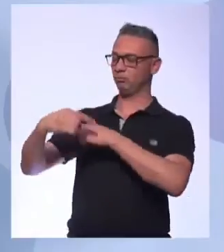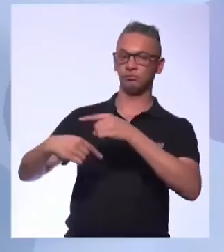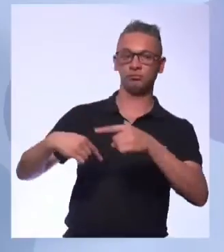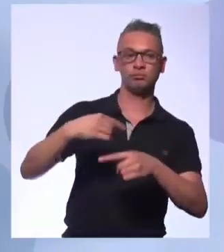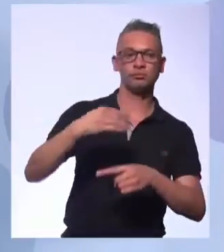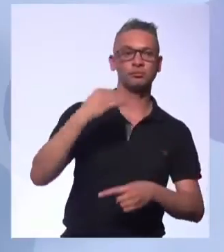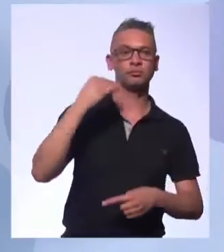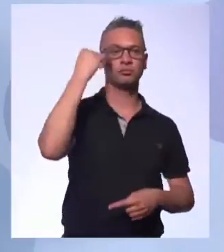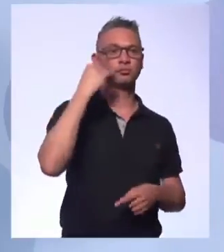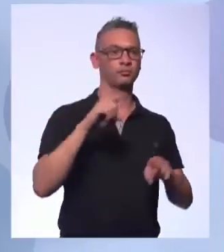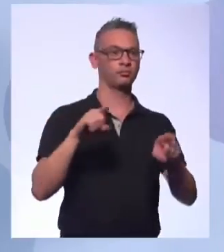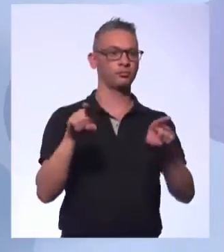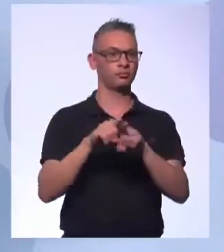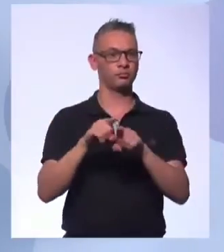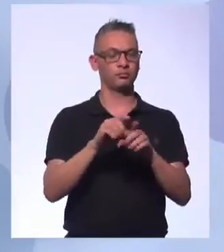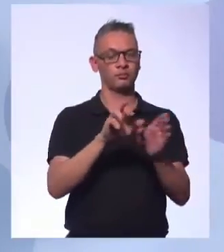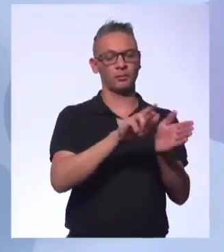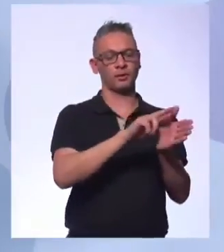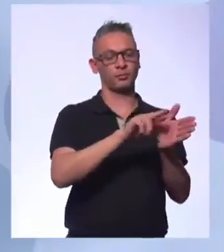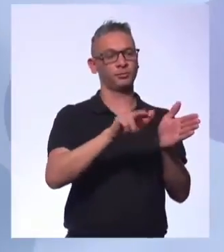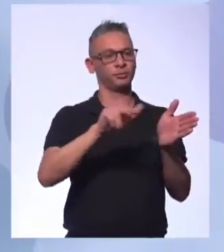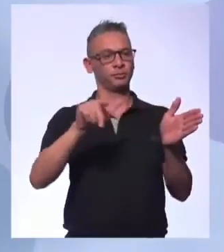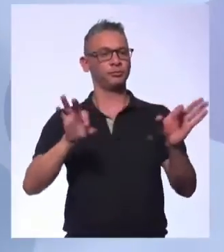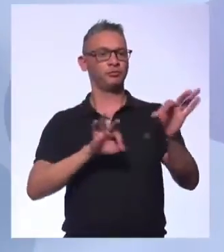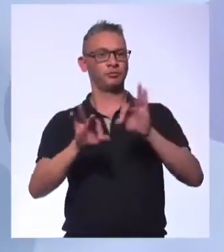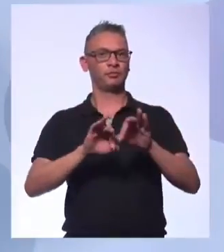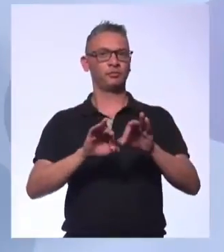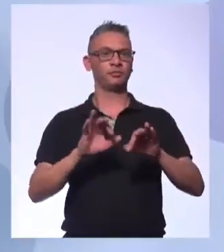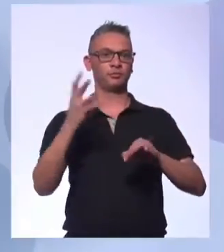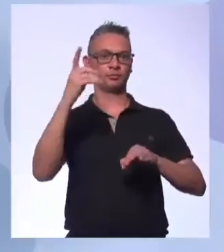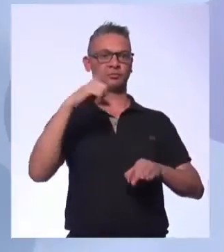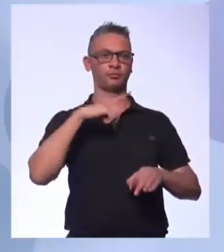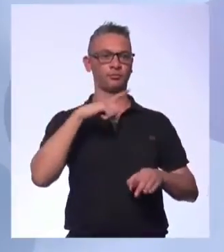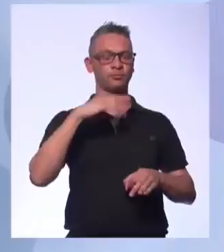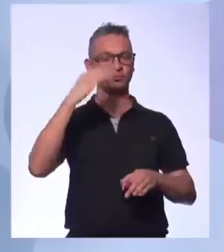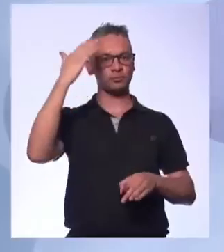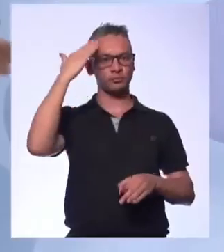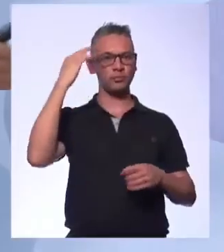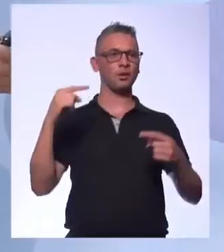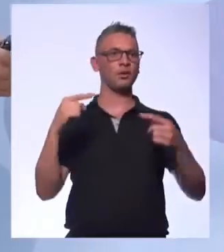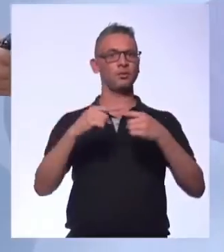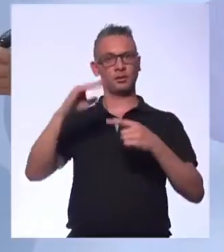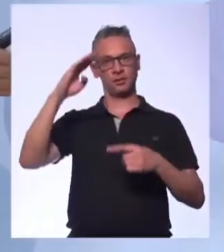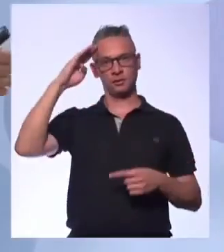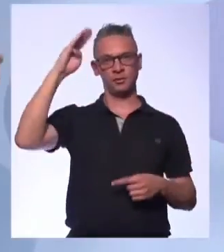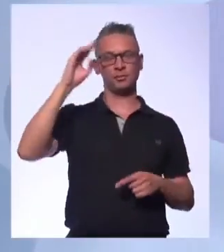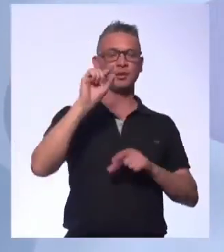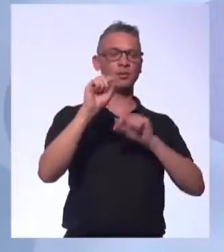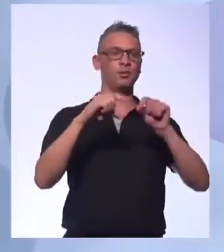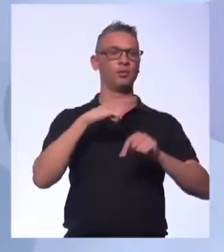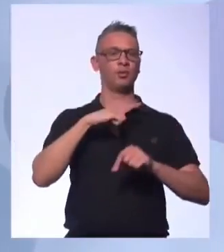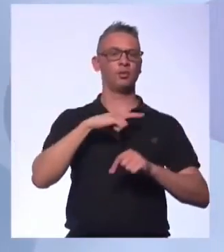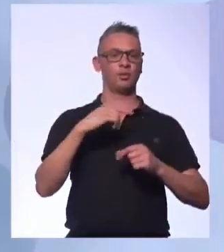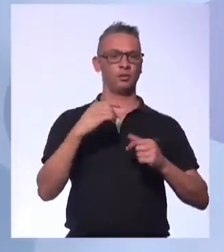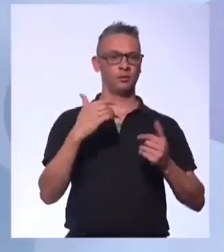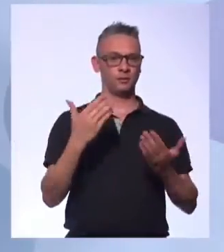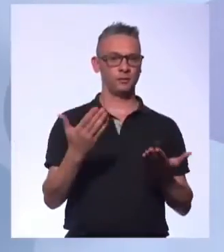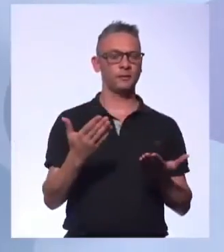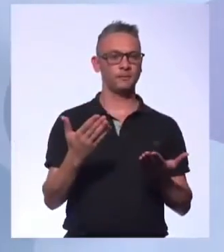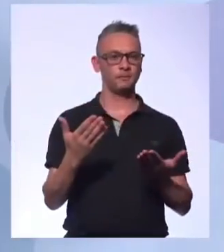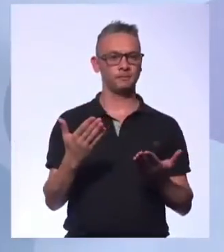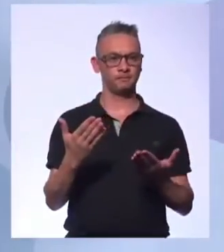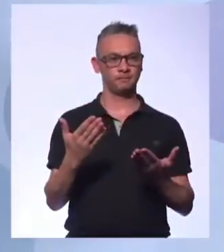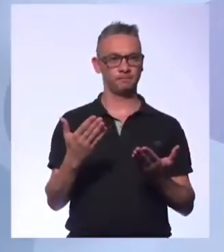experienciar diferentes situações, mas isso vai agregar principalmente para ele, para quê? No seu